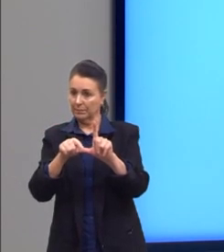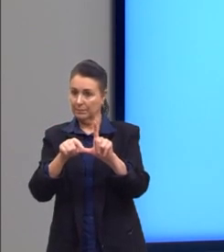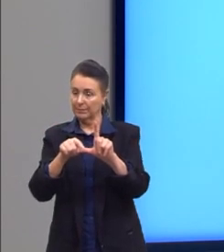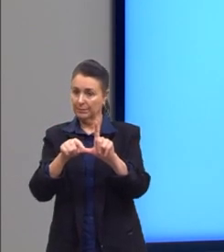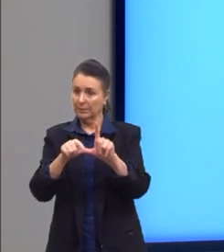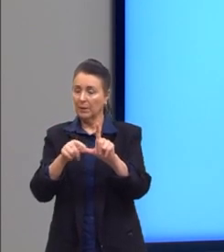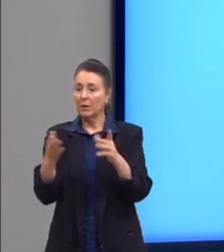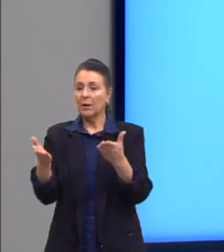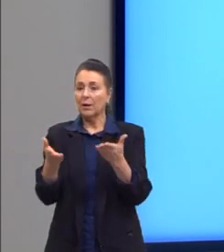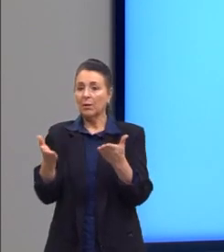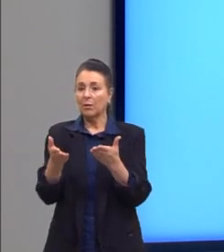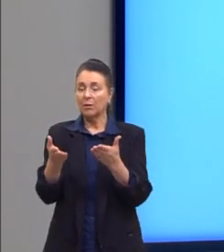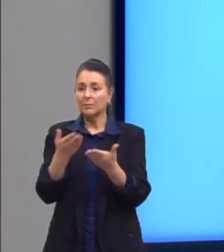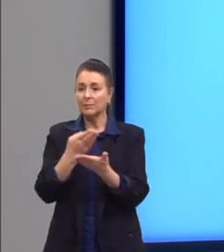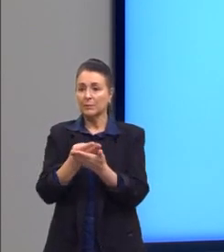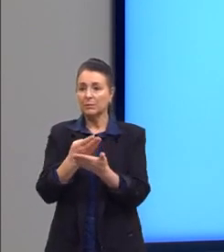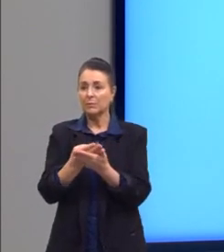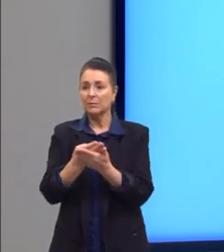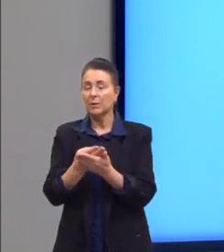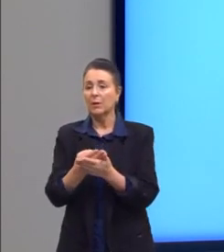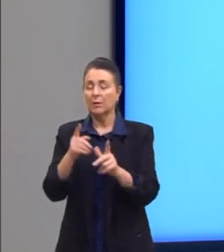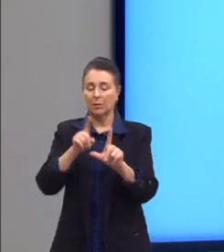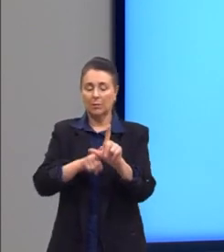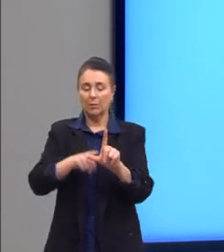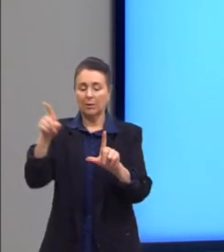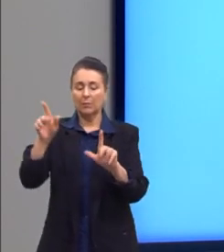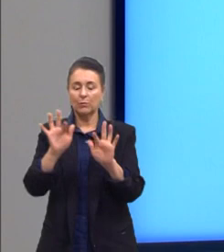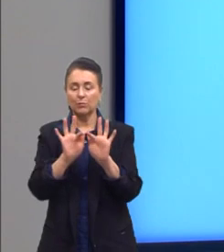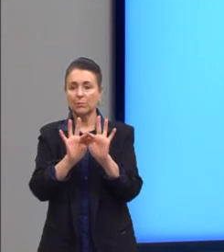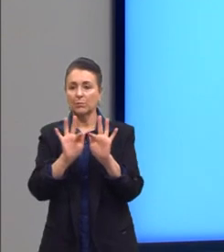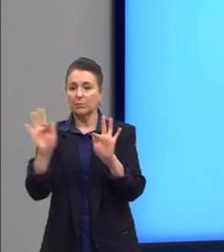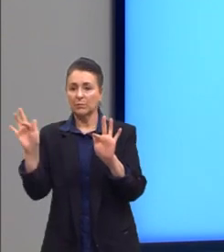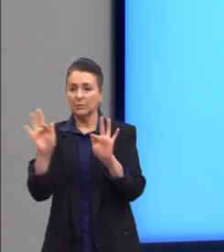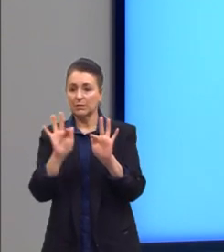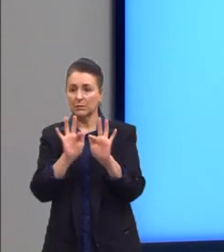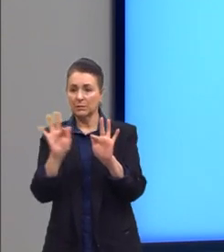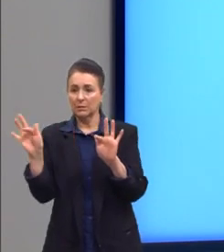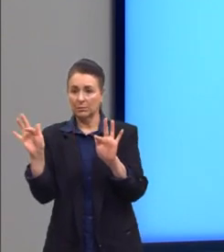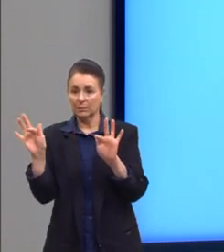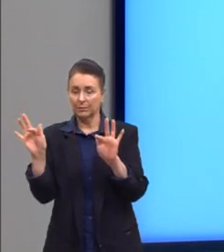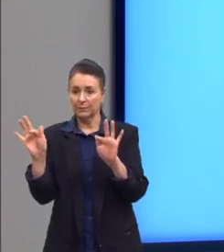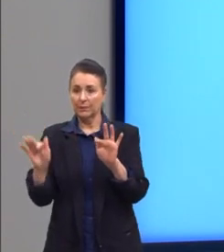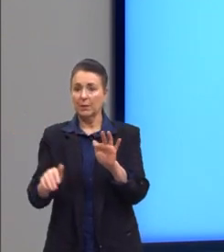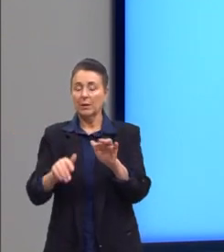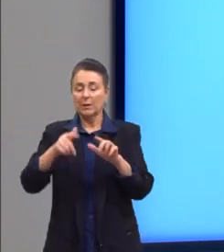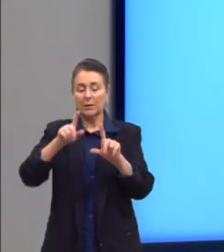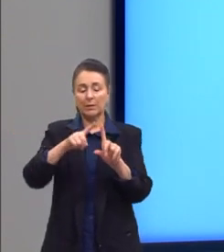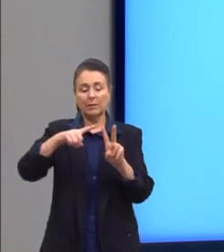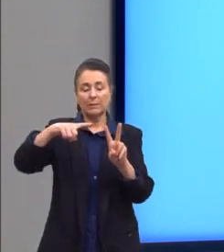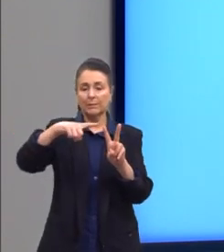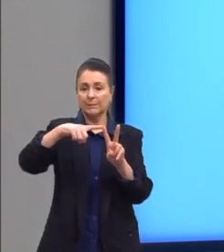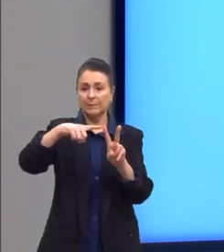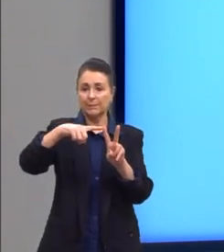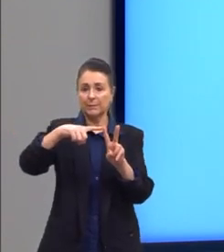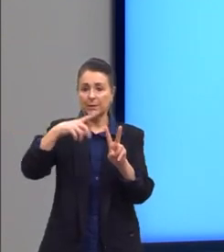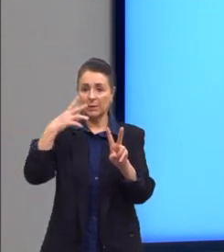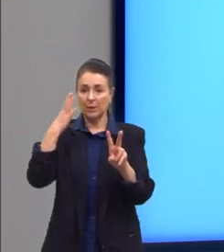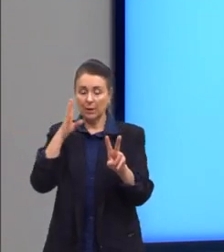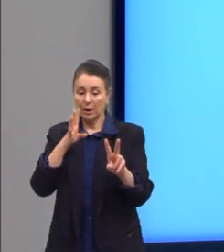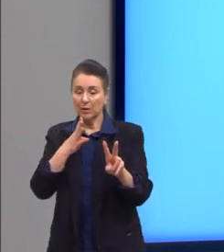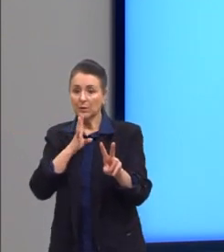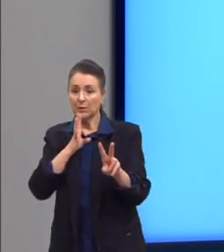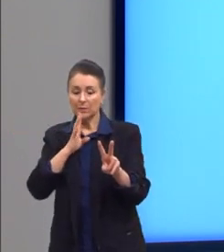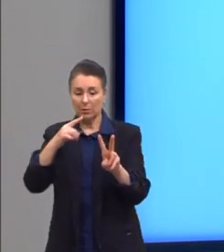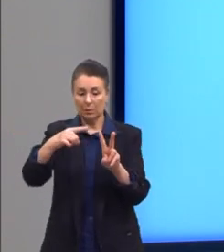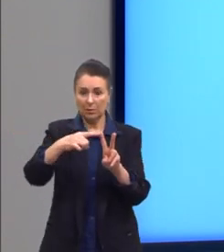Agora, nós vamos ver, então, o gráfico de uma função quadrática, né? Nós vimos as raízes, nós vimos ali um